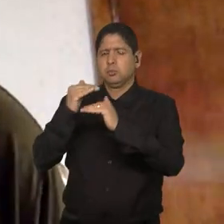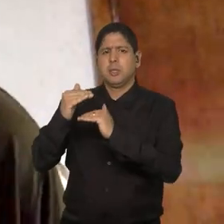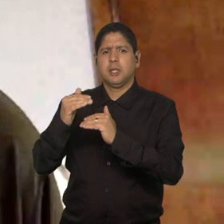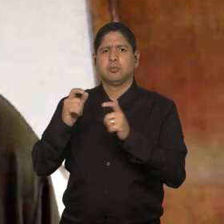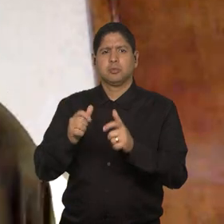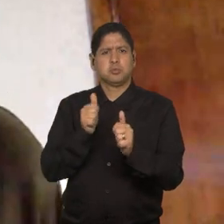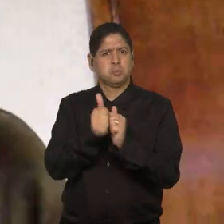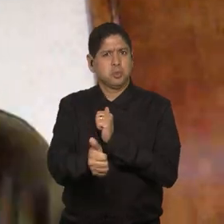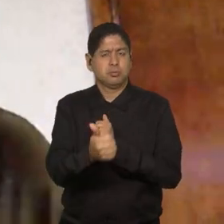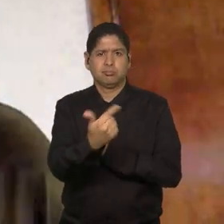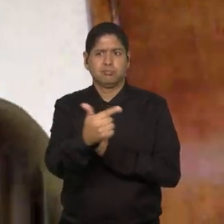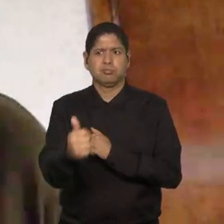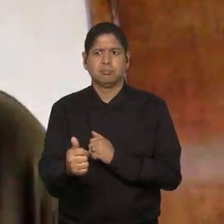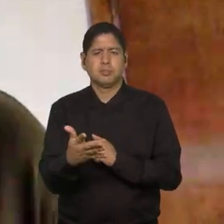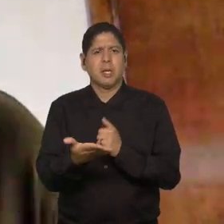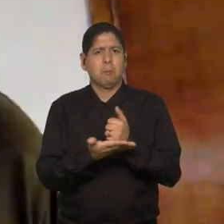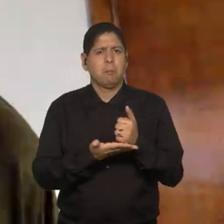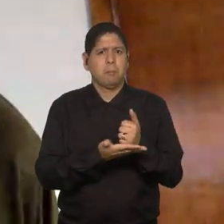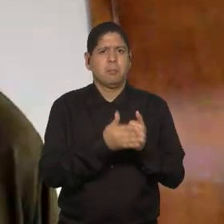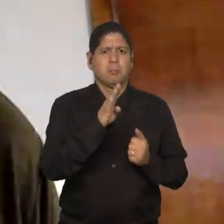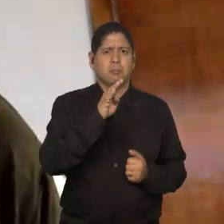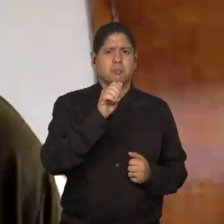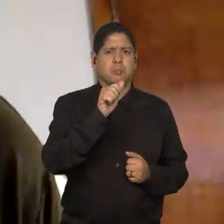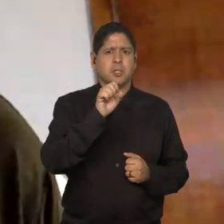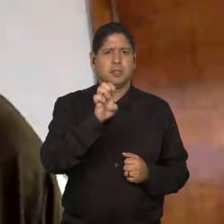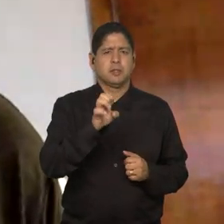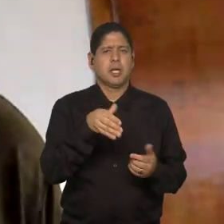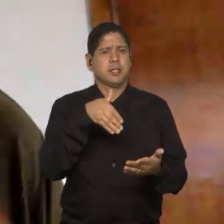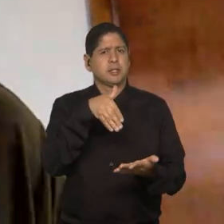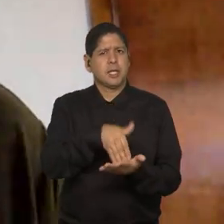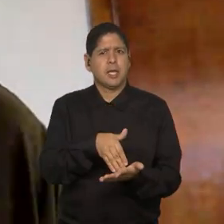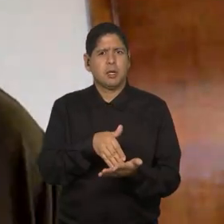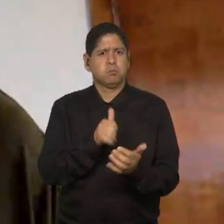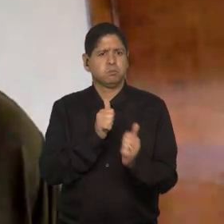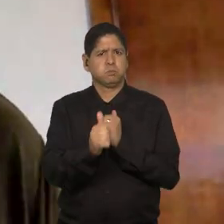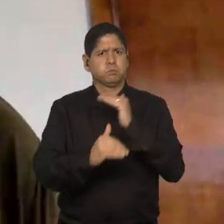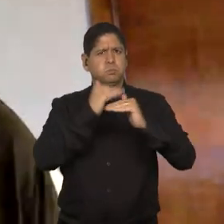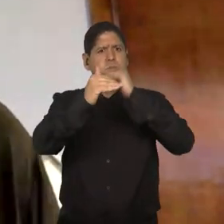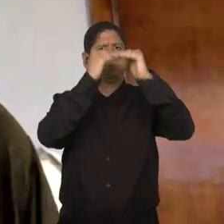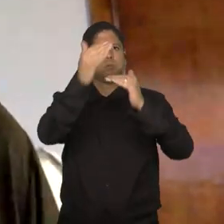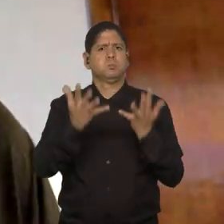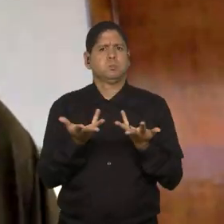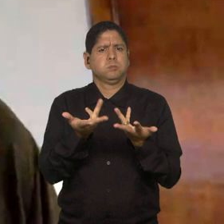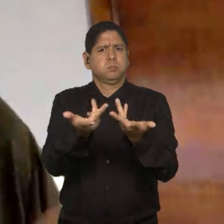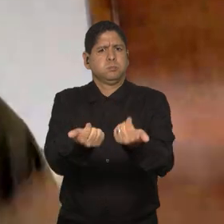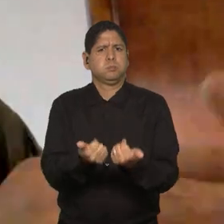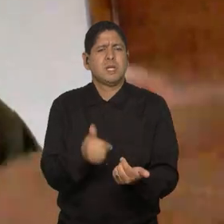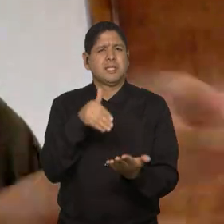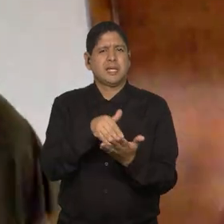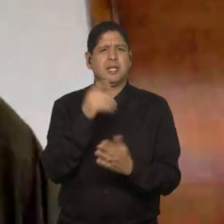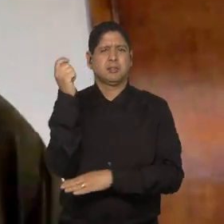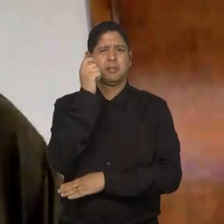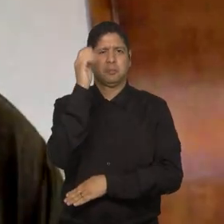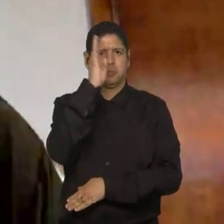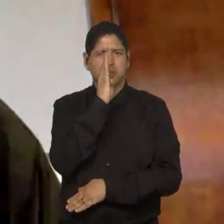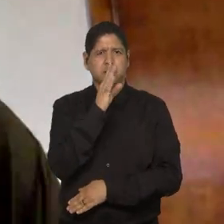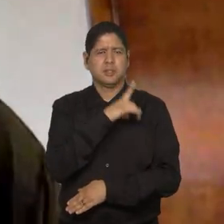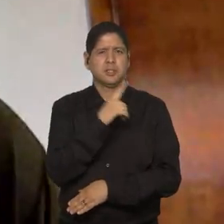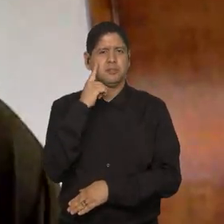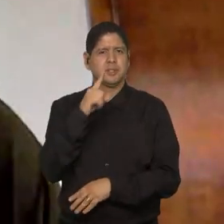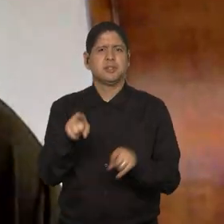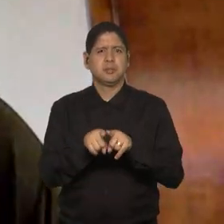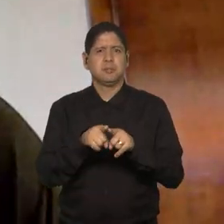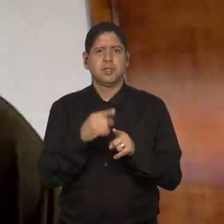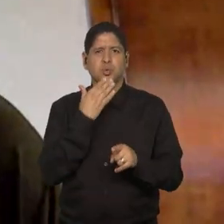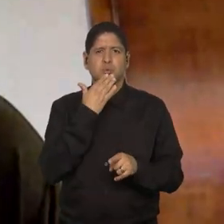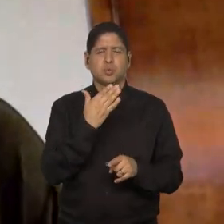modalidade, desde a base até o alto rendimento, Até a seleção brasileira, até os clubes que disputam